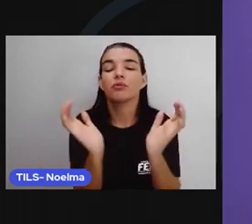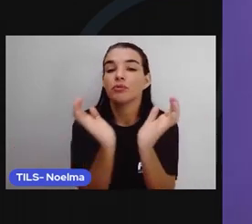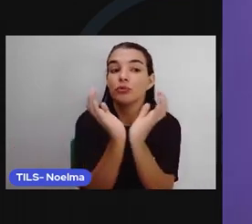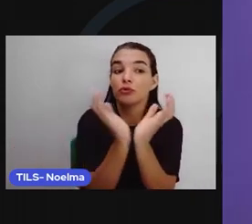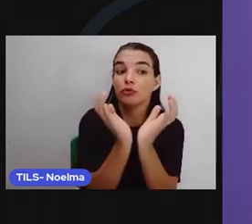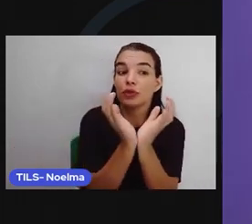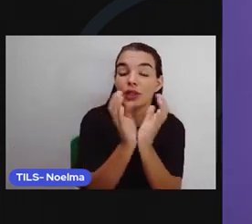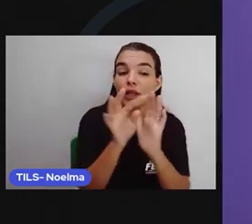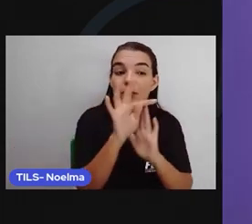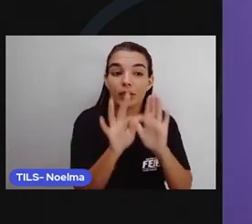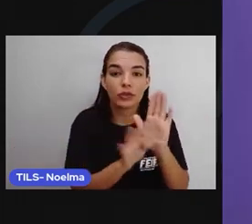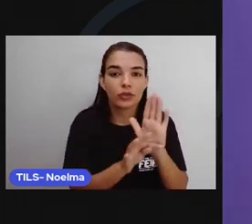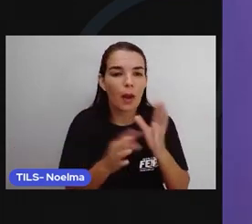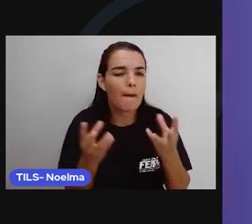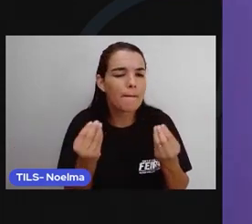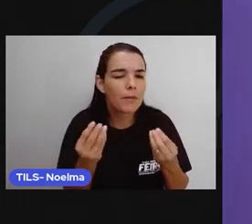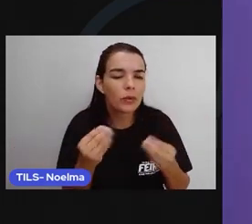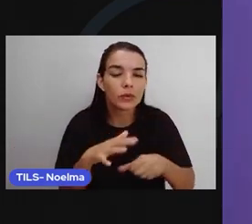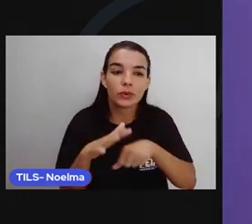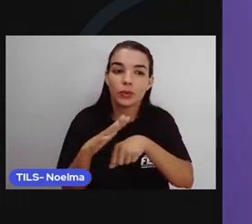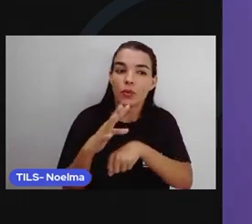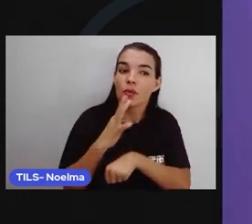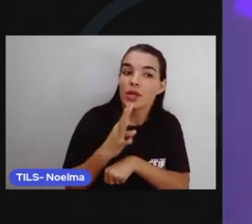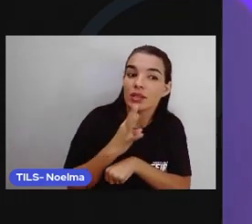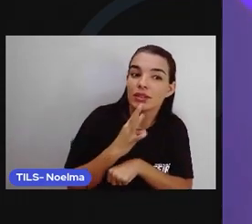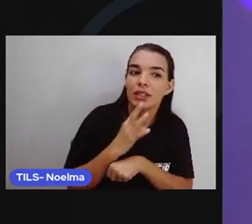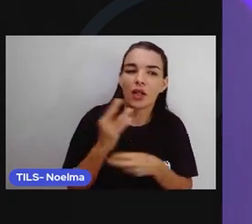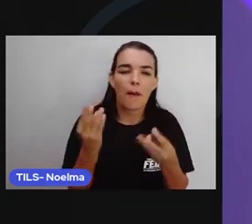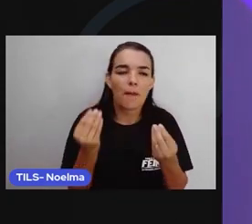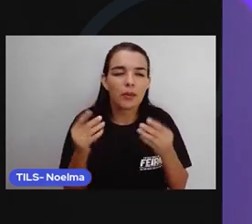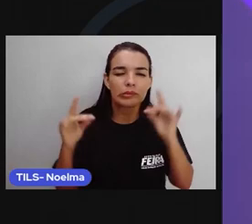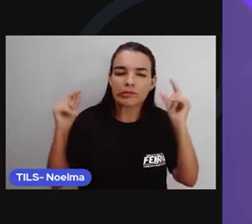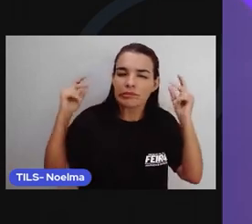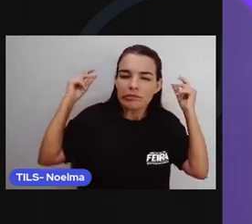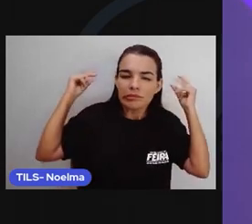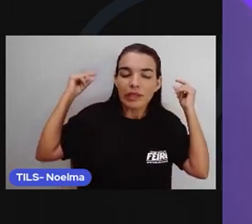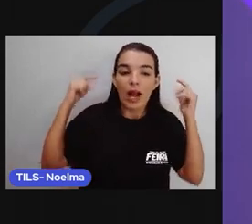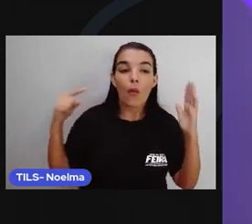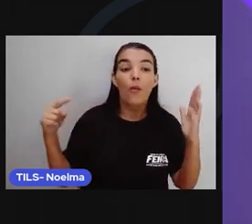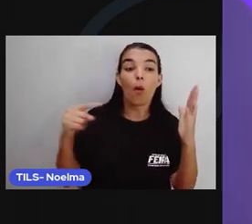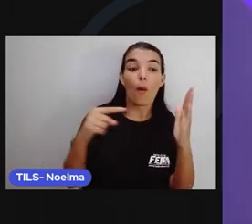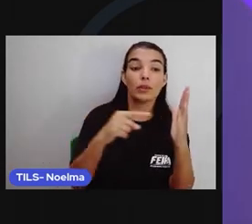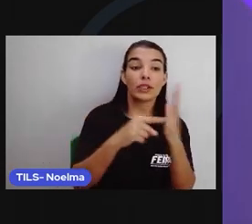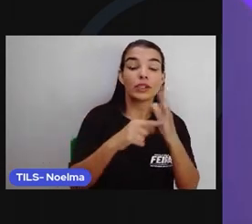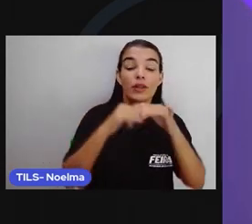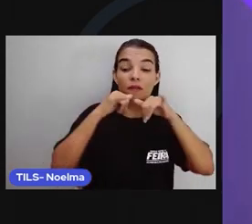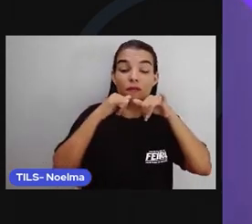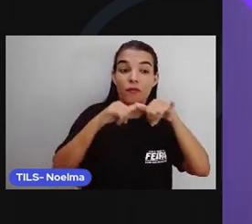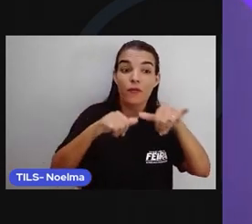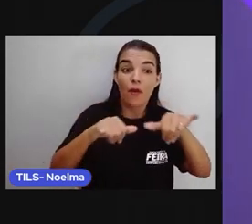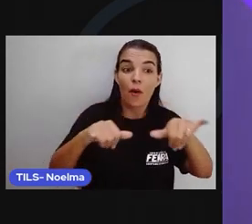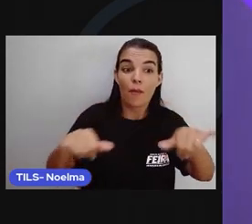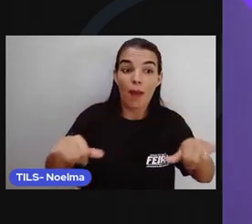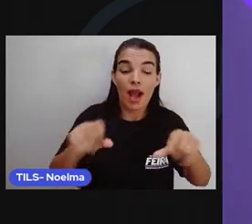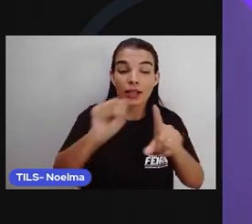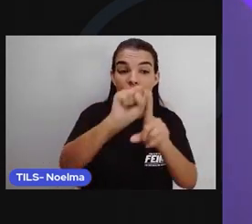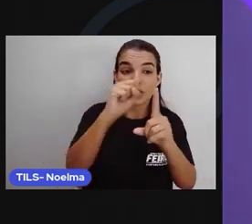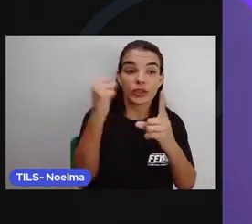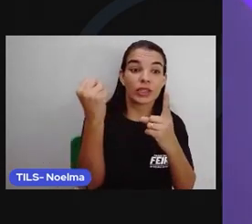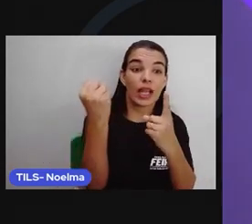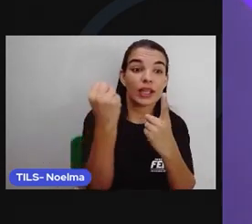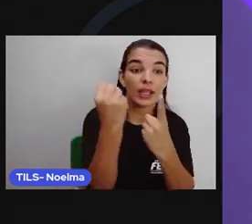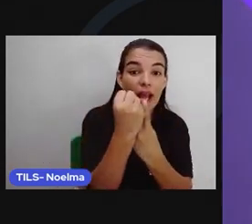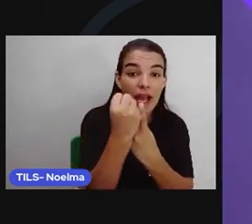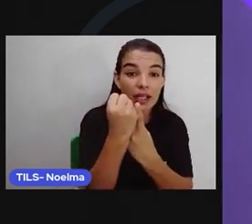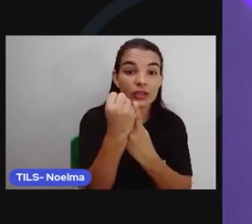conhecido, muito antigo, tá certo? E que tem como objetivo informar a sociedade sobre determinados acontecimentos, aqueles